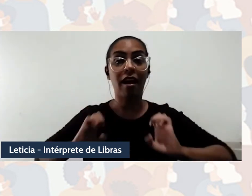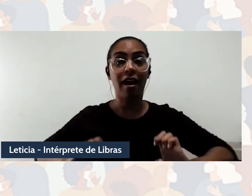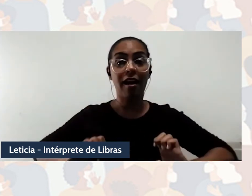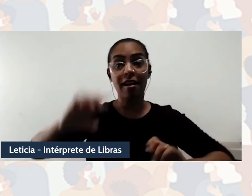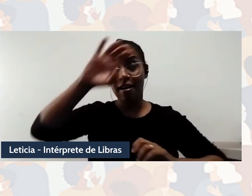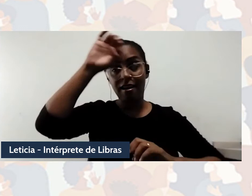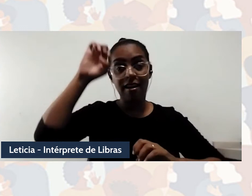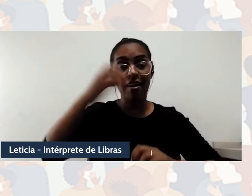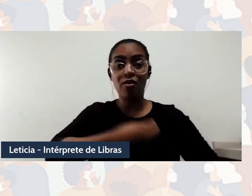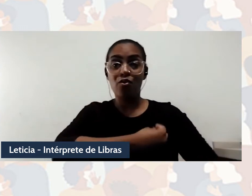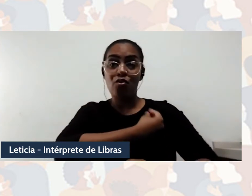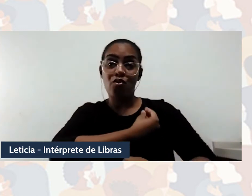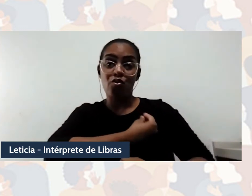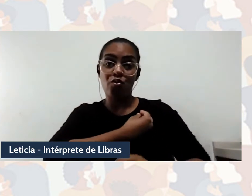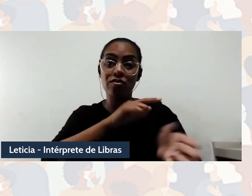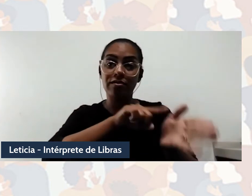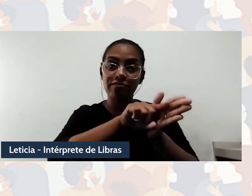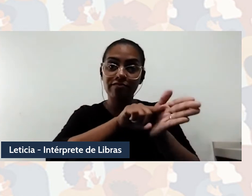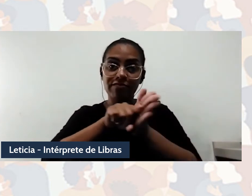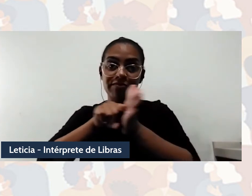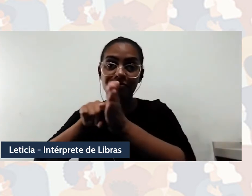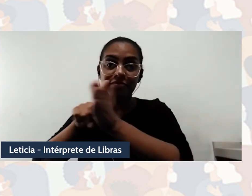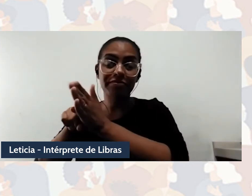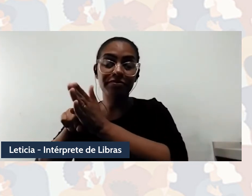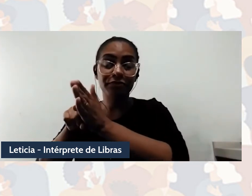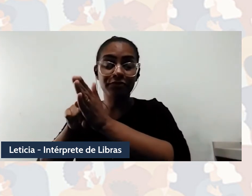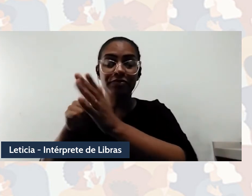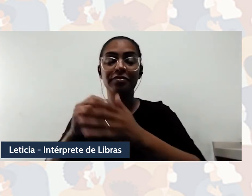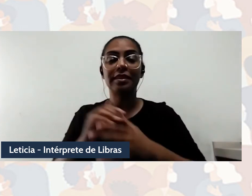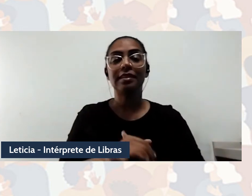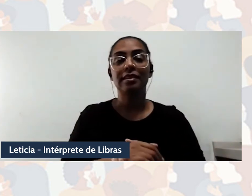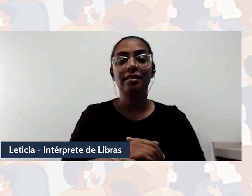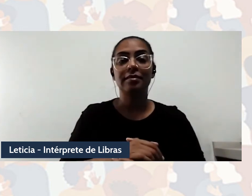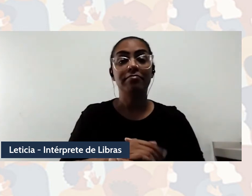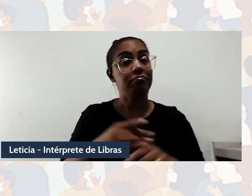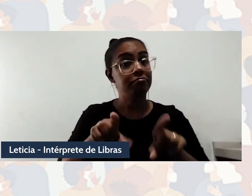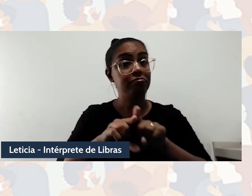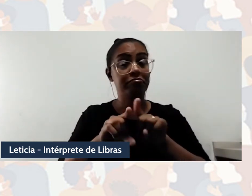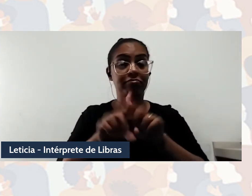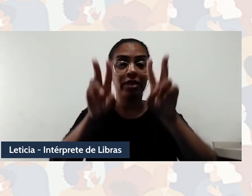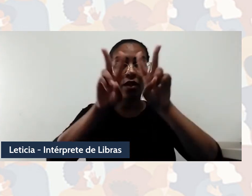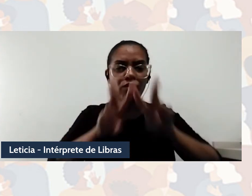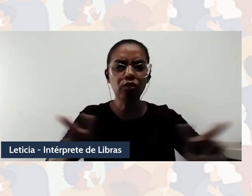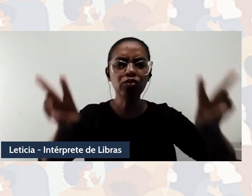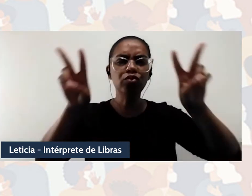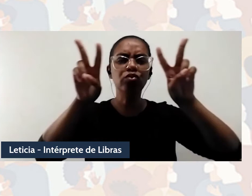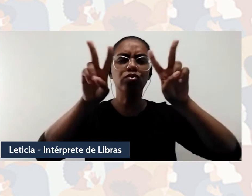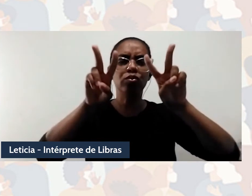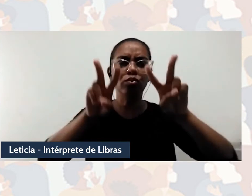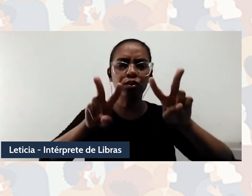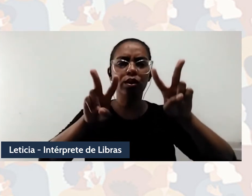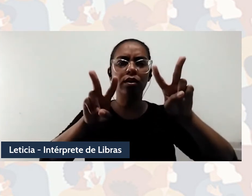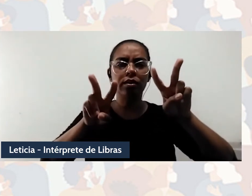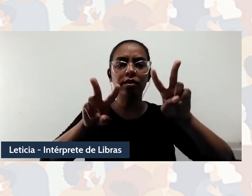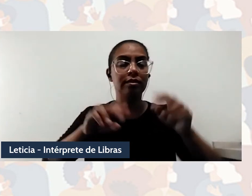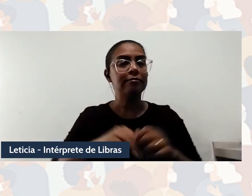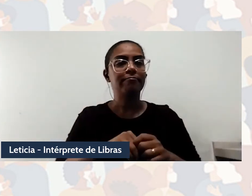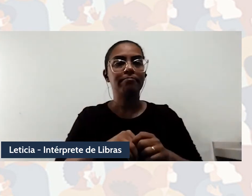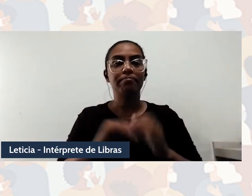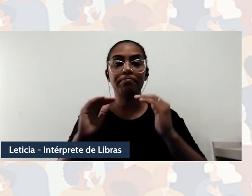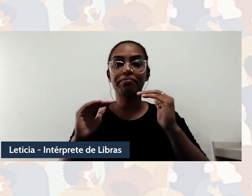na pesquisa. E eu vou finalizando, a visibilidade da alteridade e superação da diferença como a